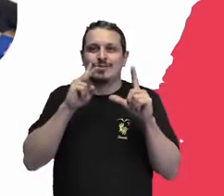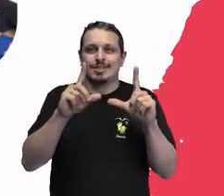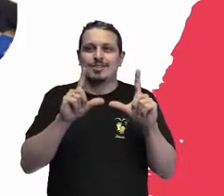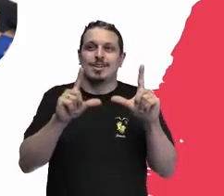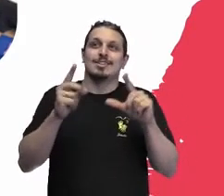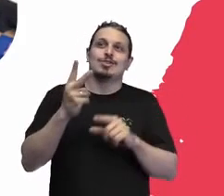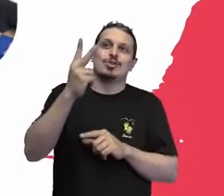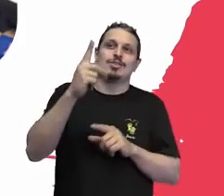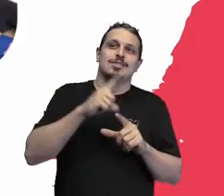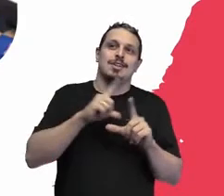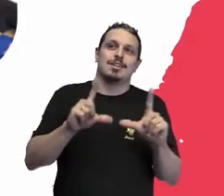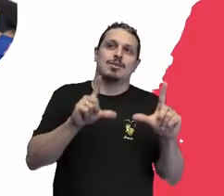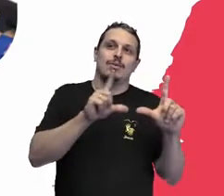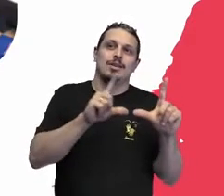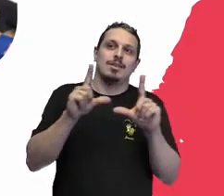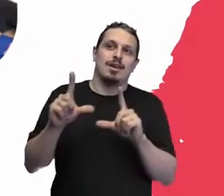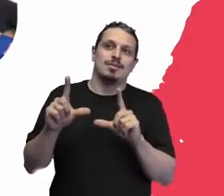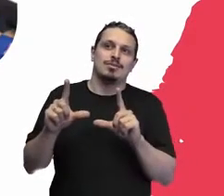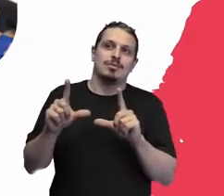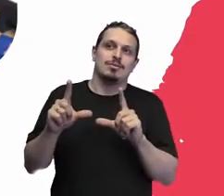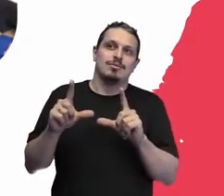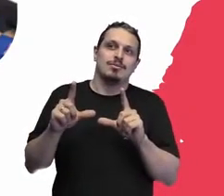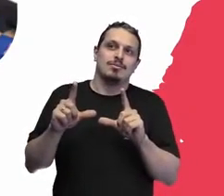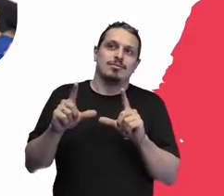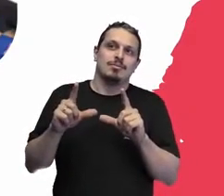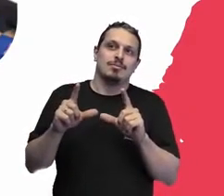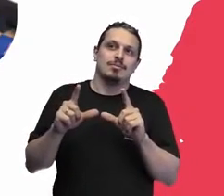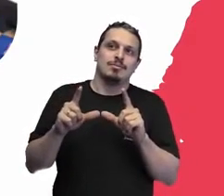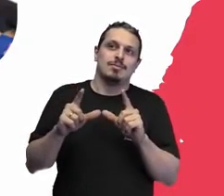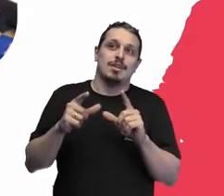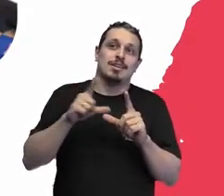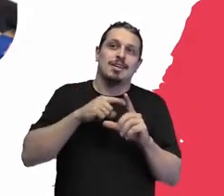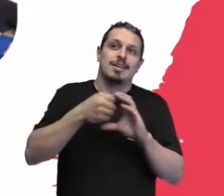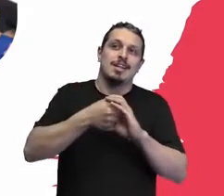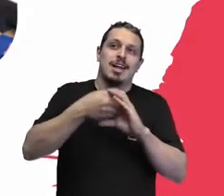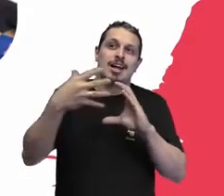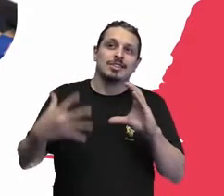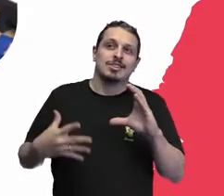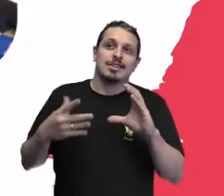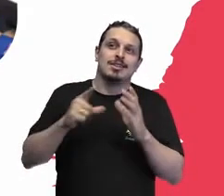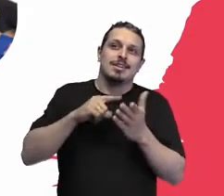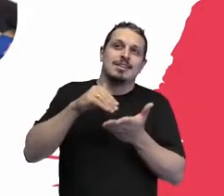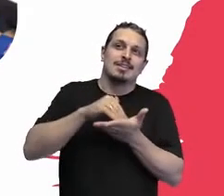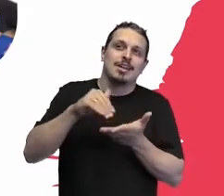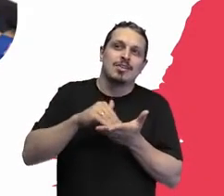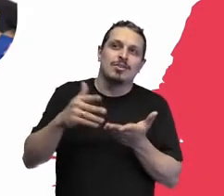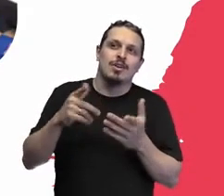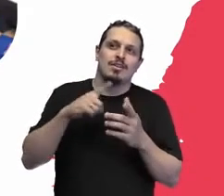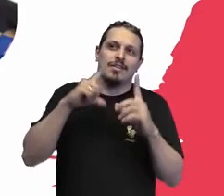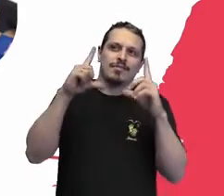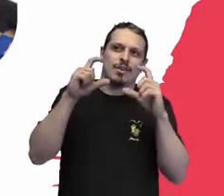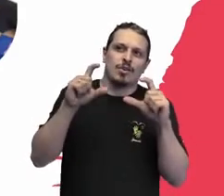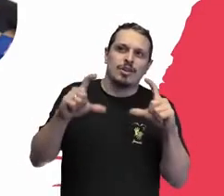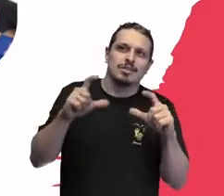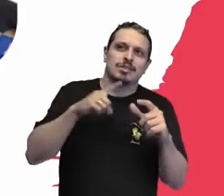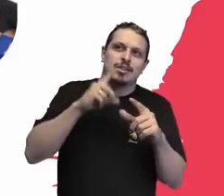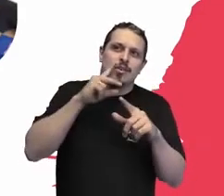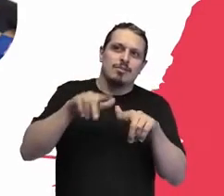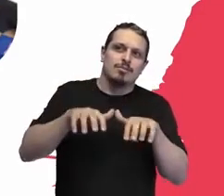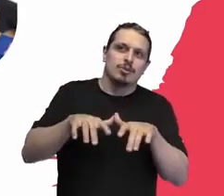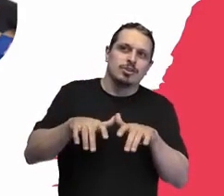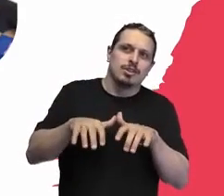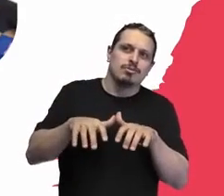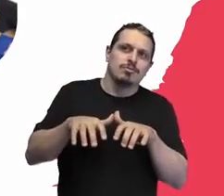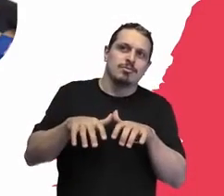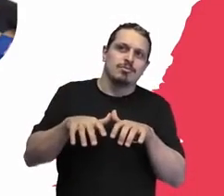direita, você vê um ambiente tipicamente de escritório, você tem dois computadores, armários, arquivos, e ao